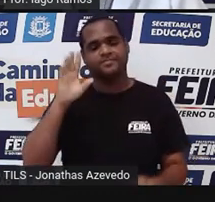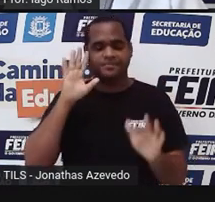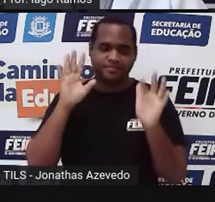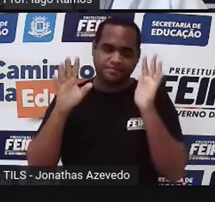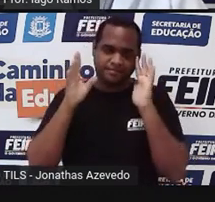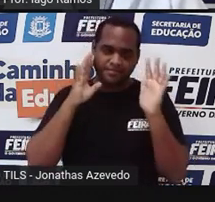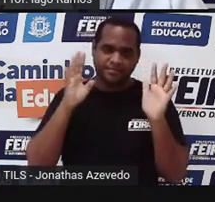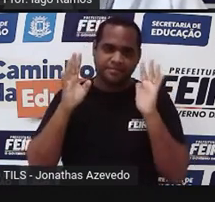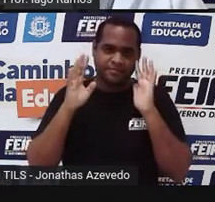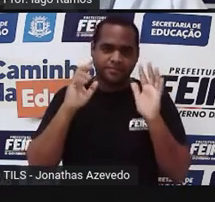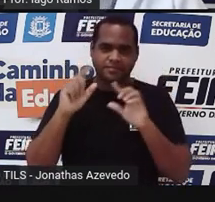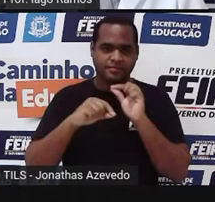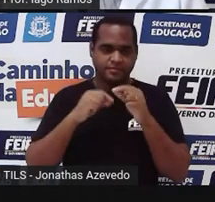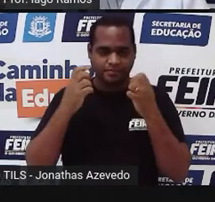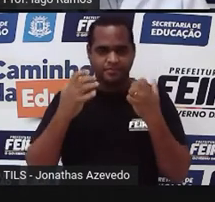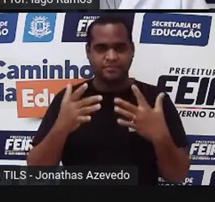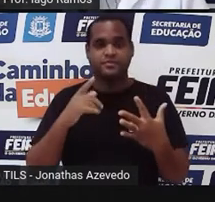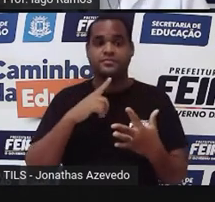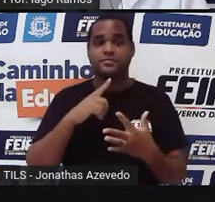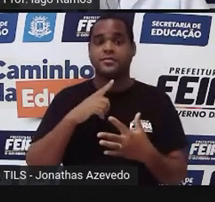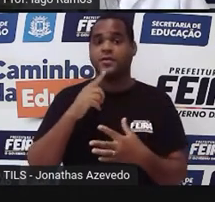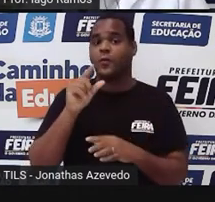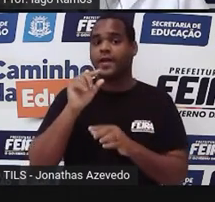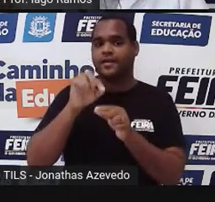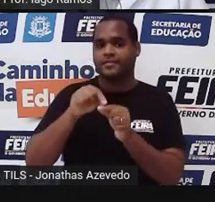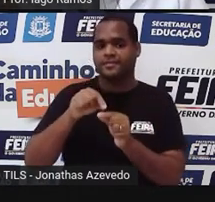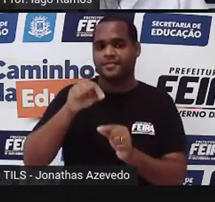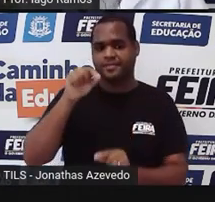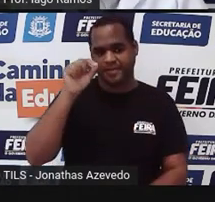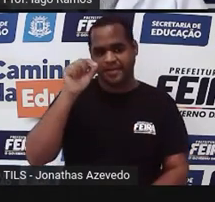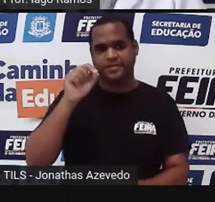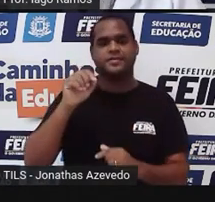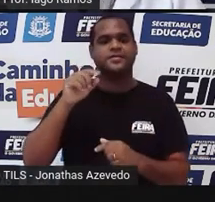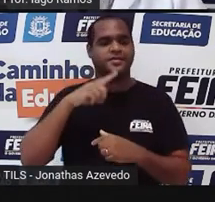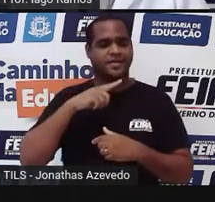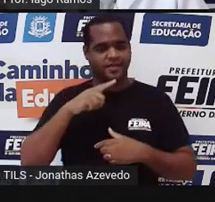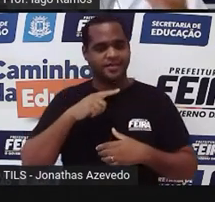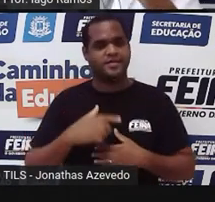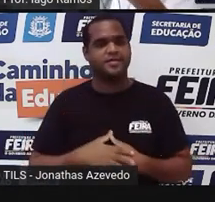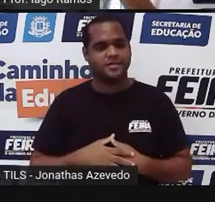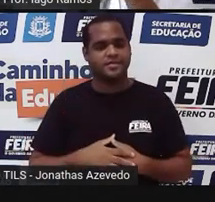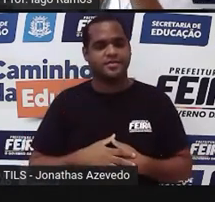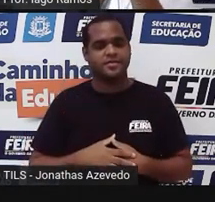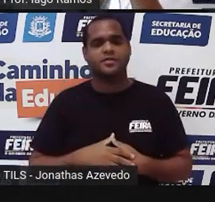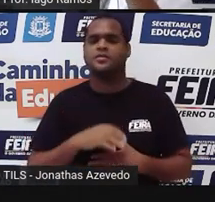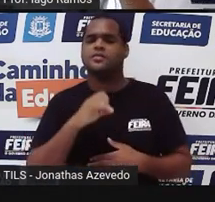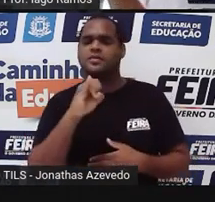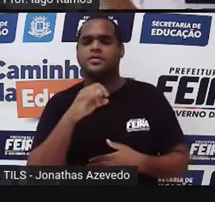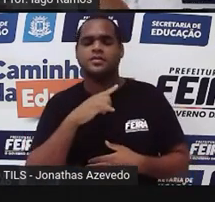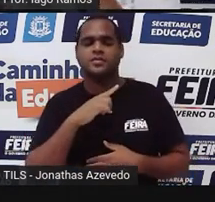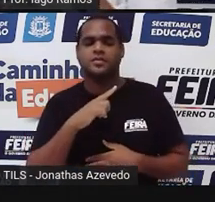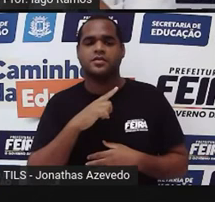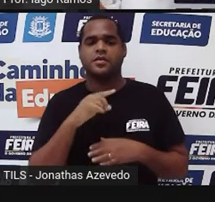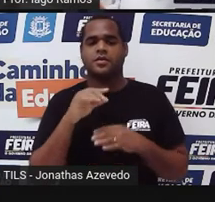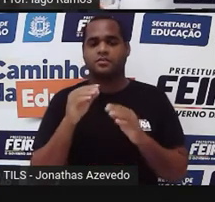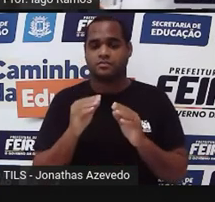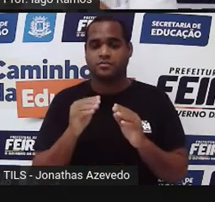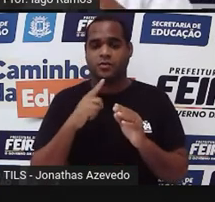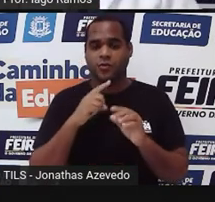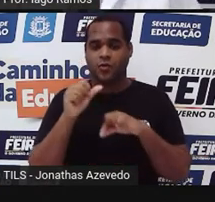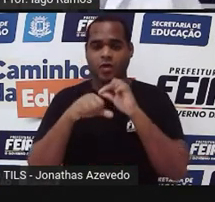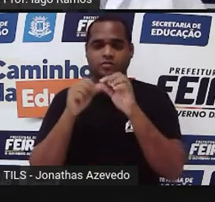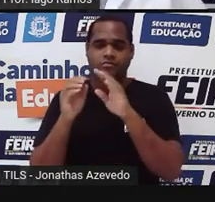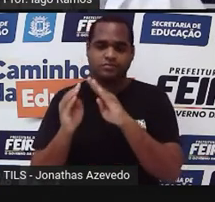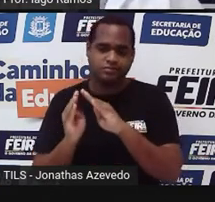diagonal que está em pé, na vertical, né? Se eu pego essa diagonal e arrasto ela pro